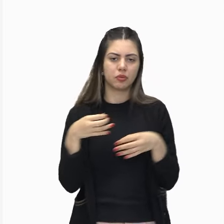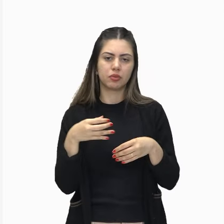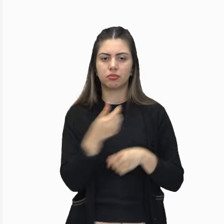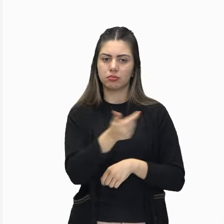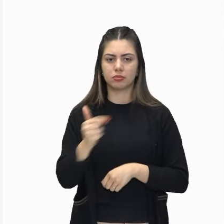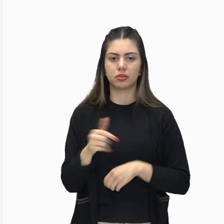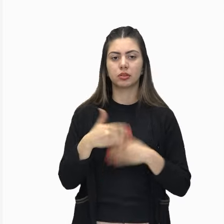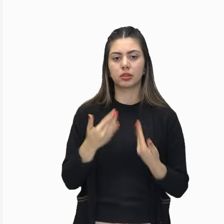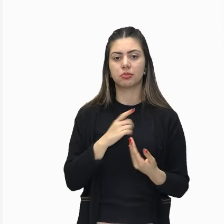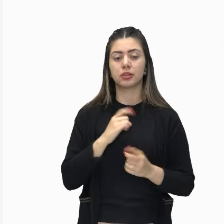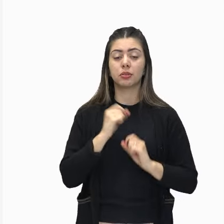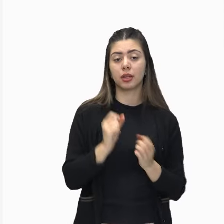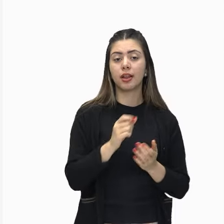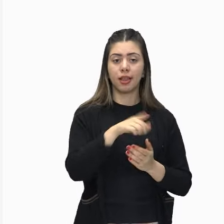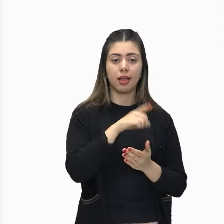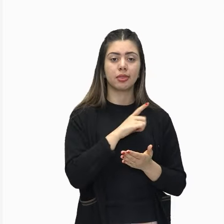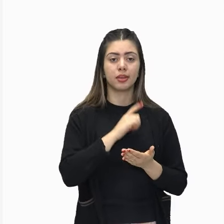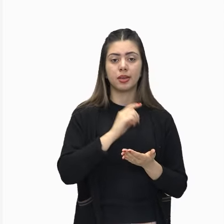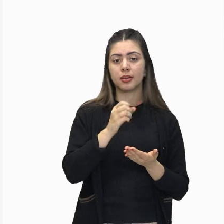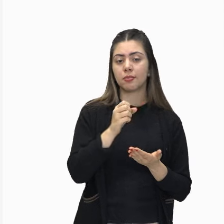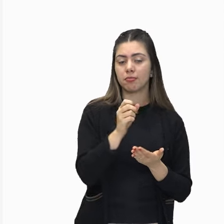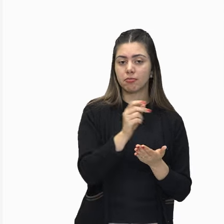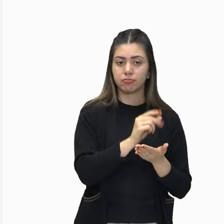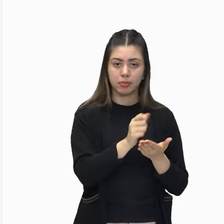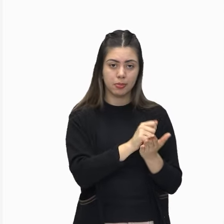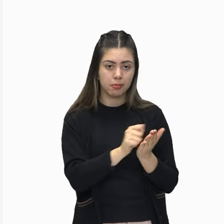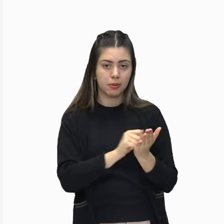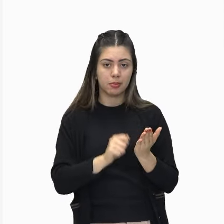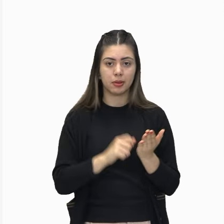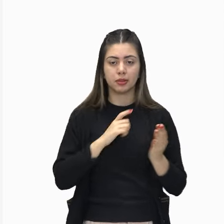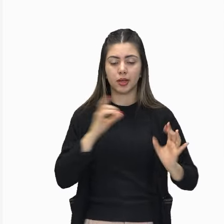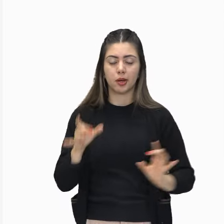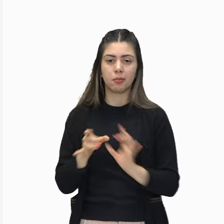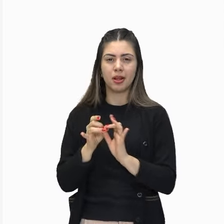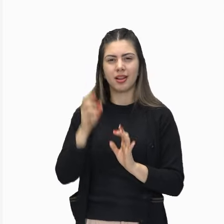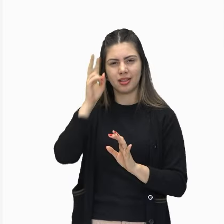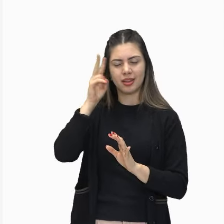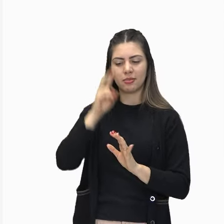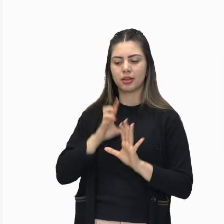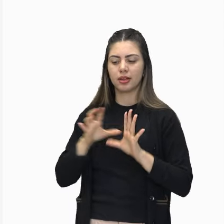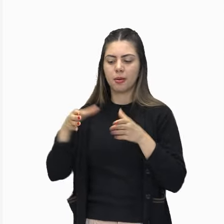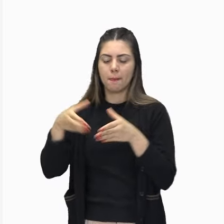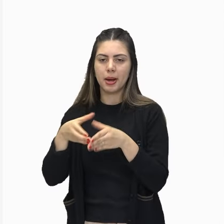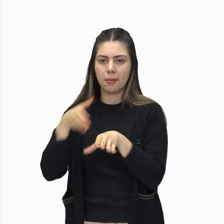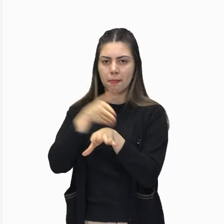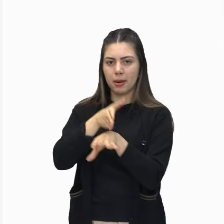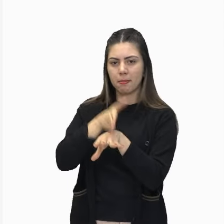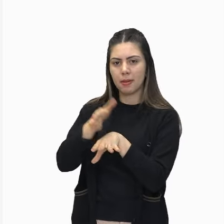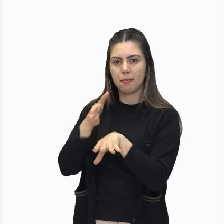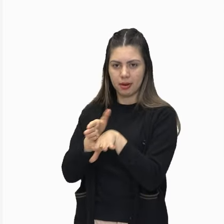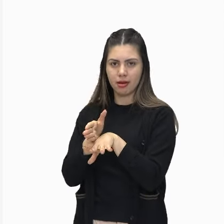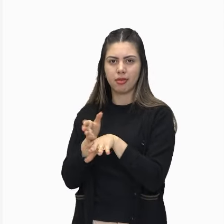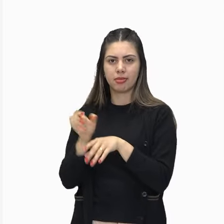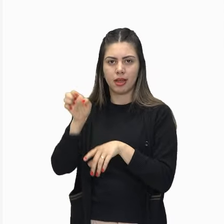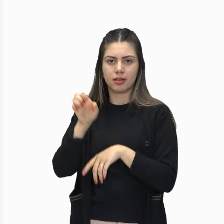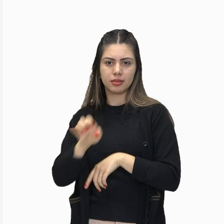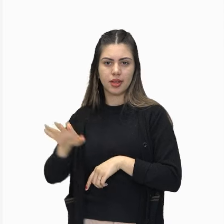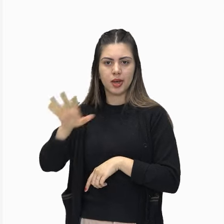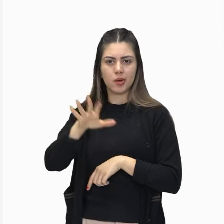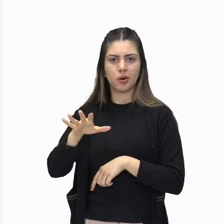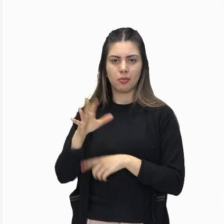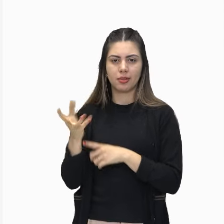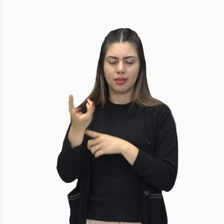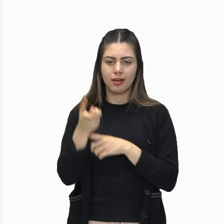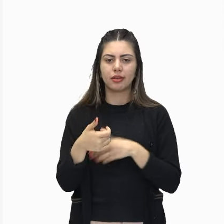dialogavam com as vanguardas europeias, aquelas que nós estudamos lá na primeira fase do modernismo, lembrando futurismo,